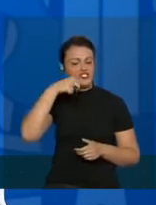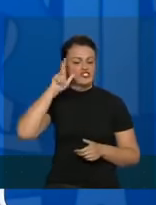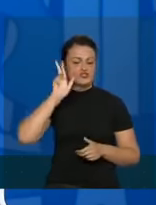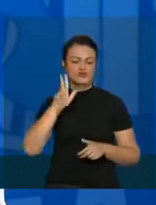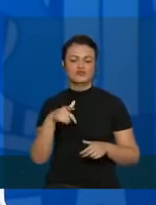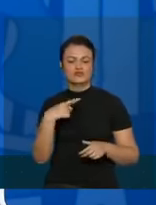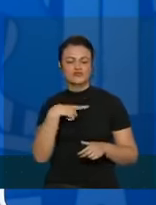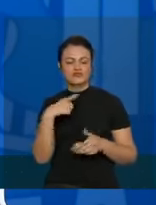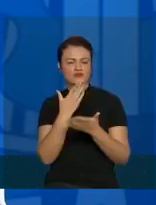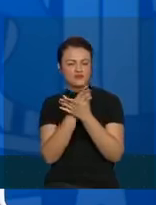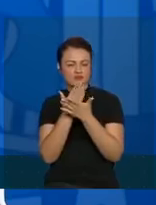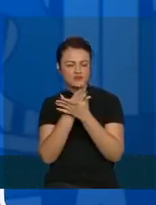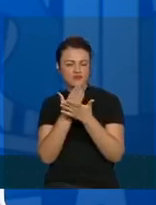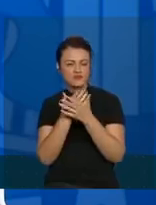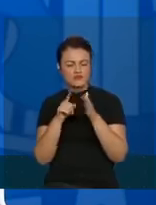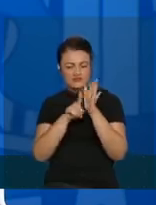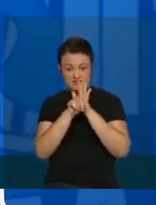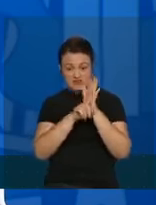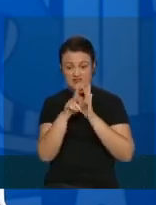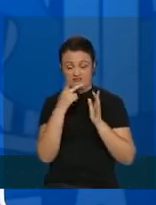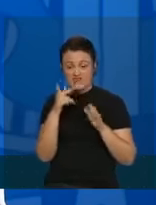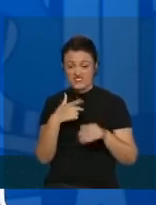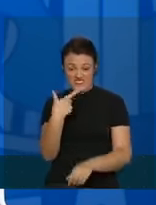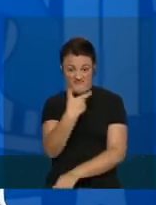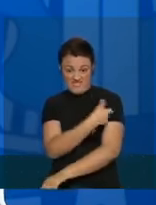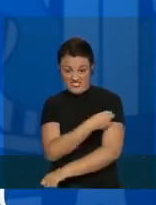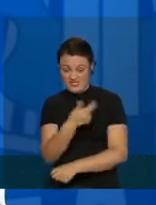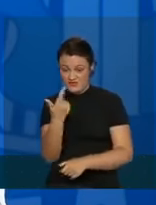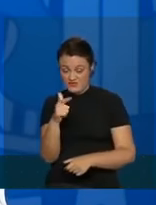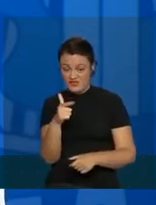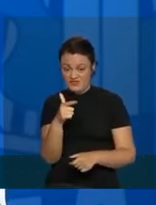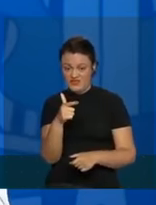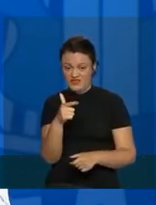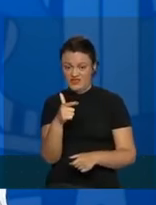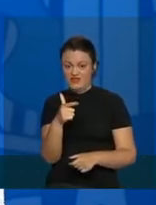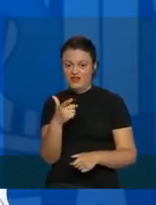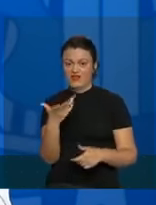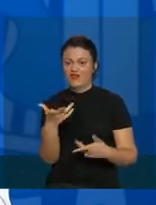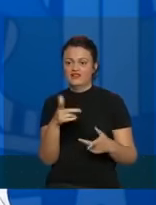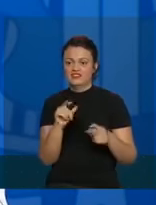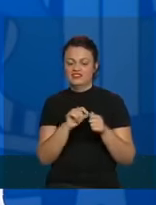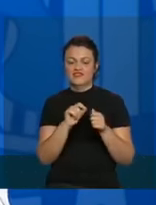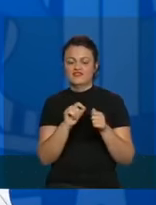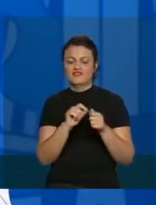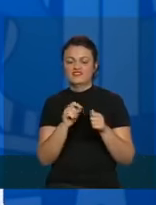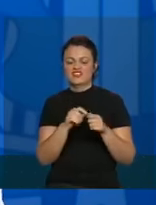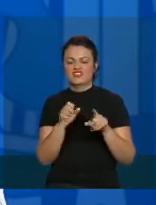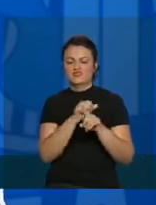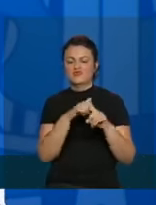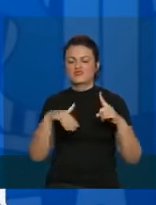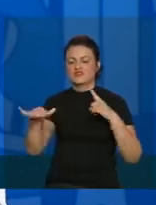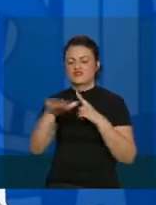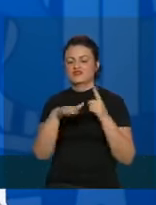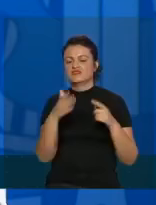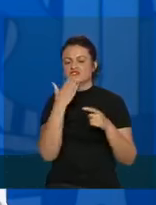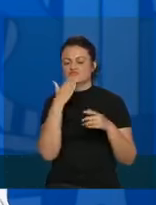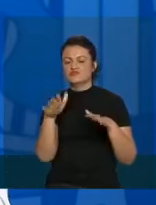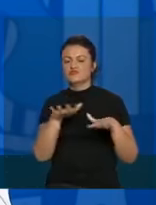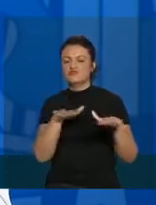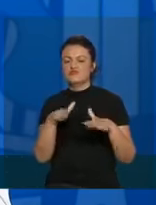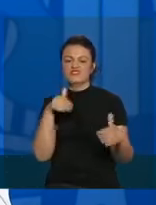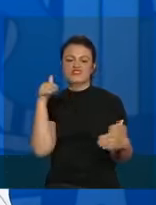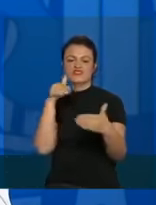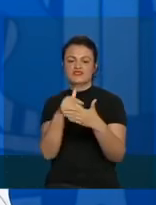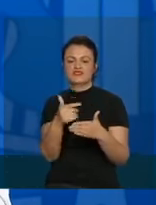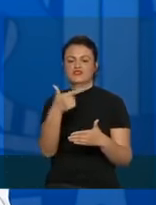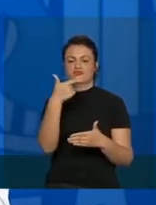estudo de pesquisadores falando que se não tivermos vacina, iremos com essa sociedade, com esse tipo de movimento, até